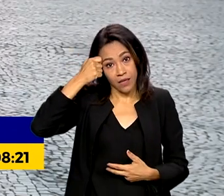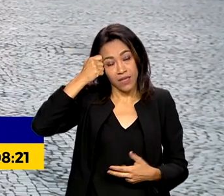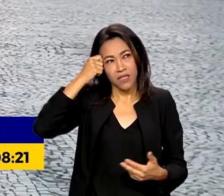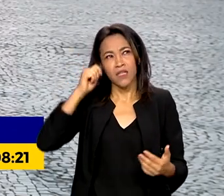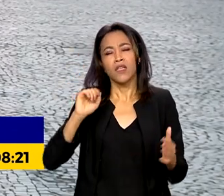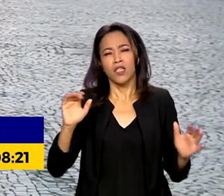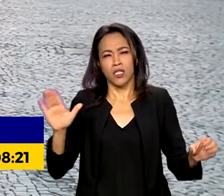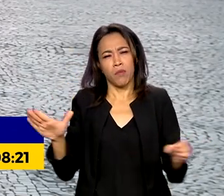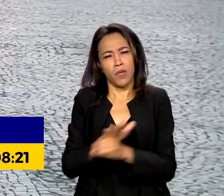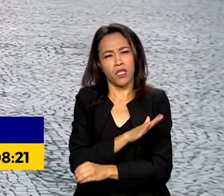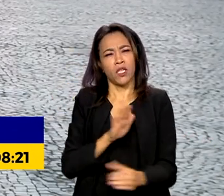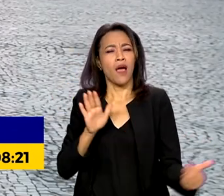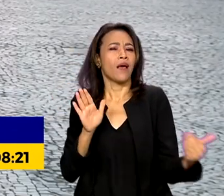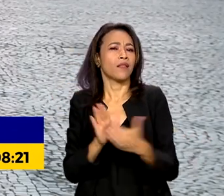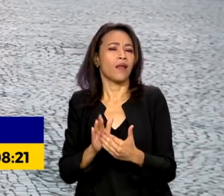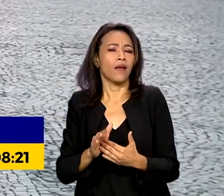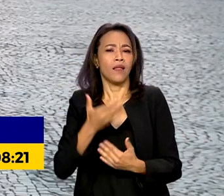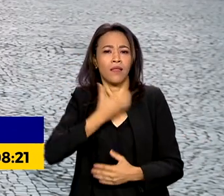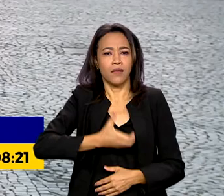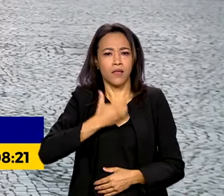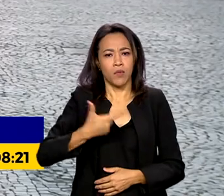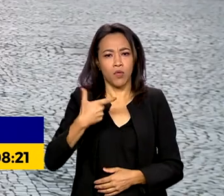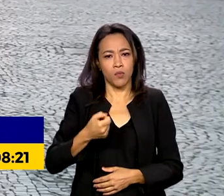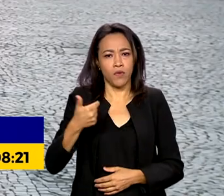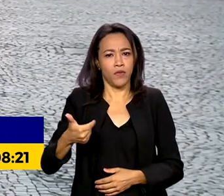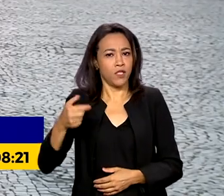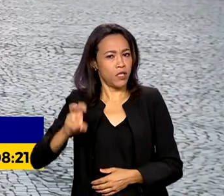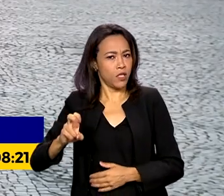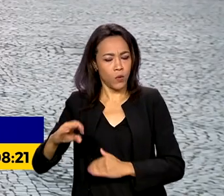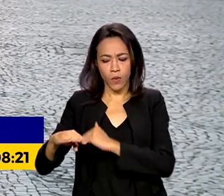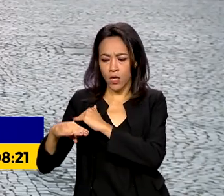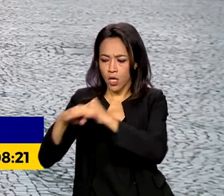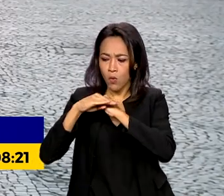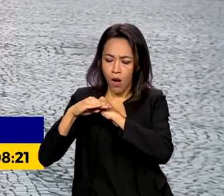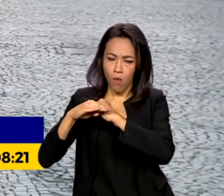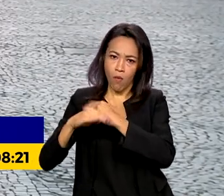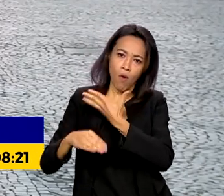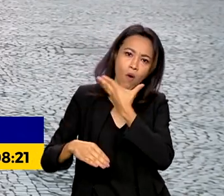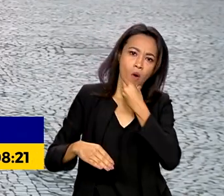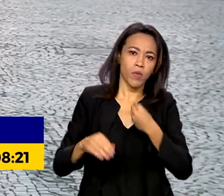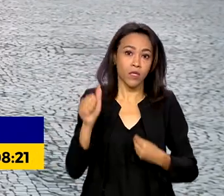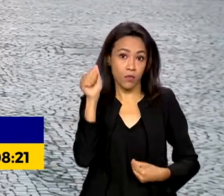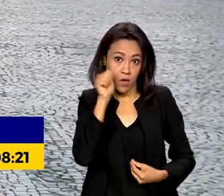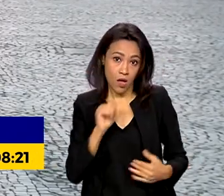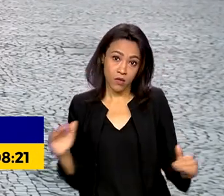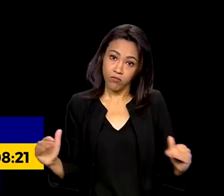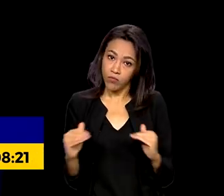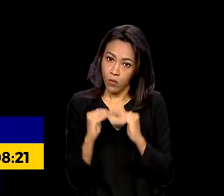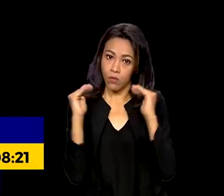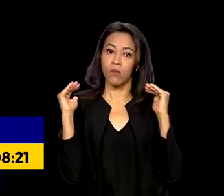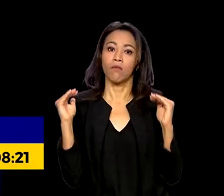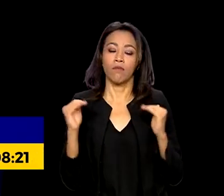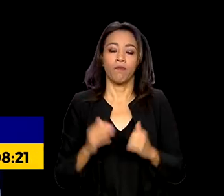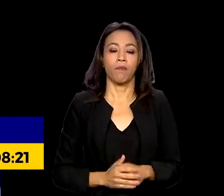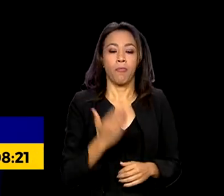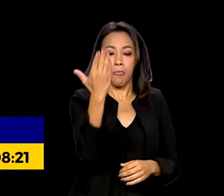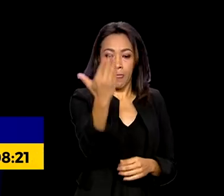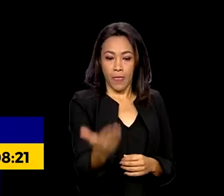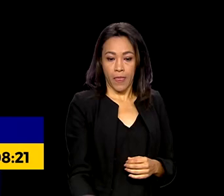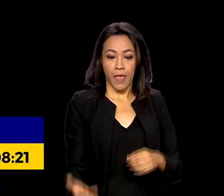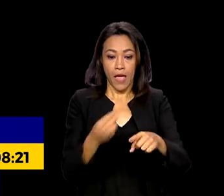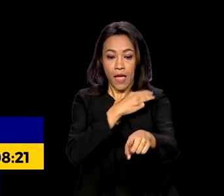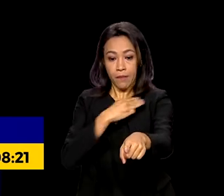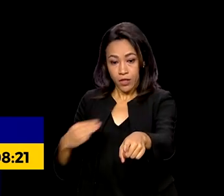dezembro de 2025 e em condições de igualdade entre homens e mulheres. A ministra